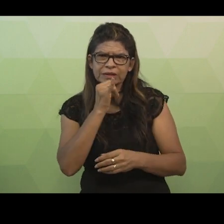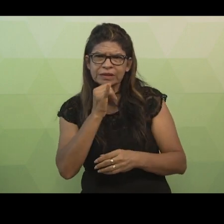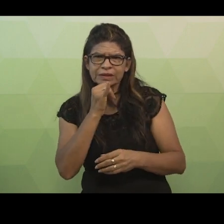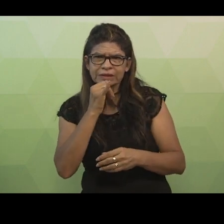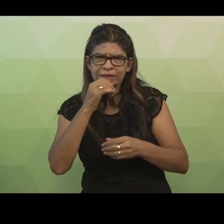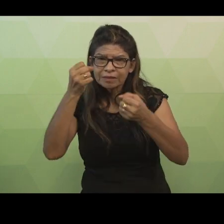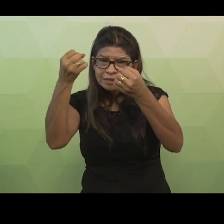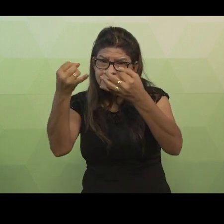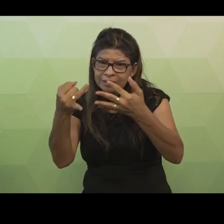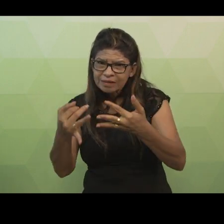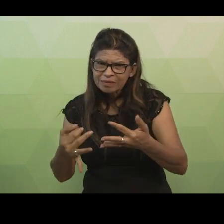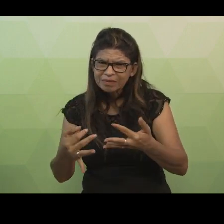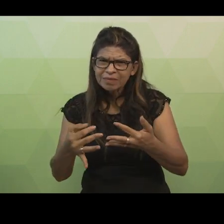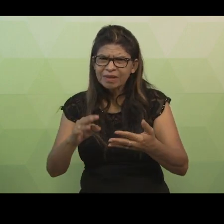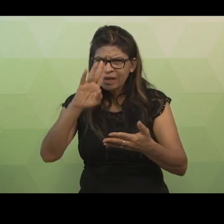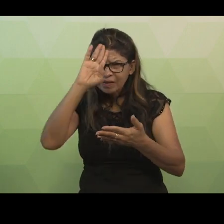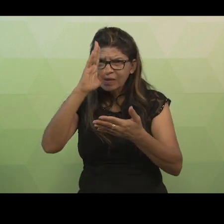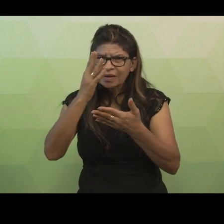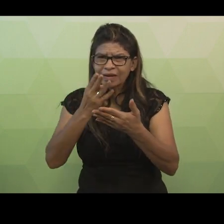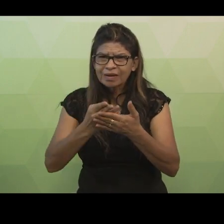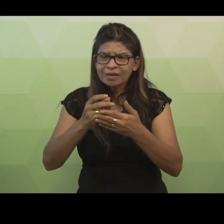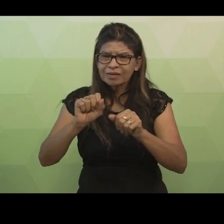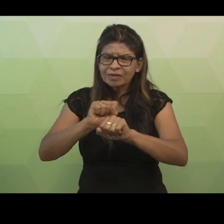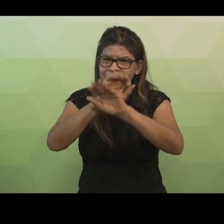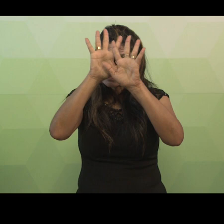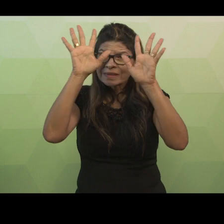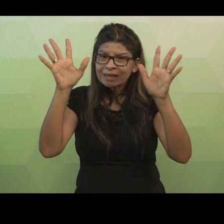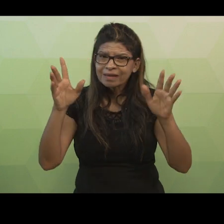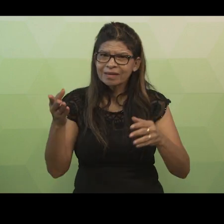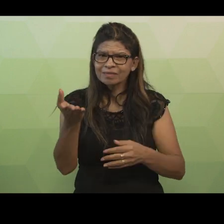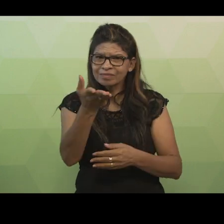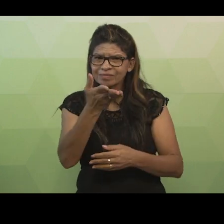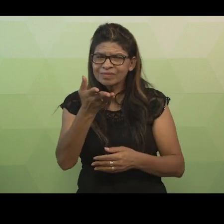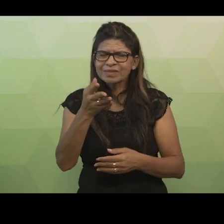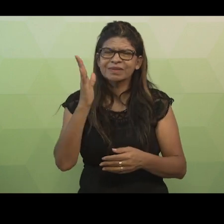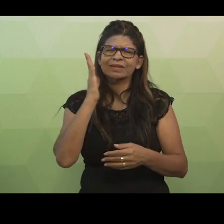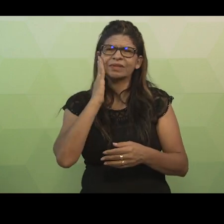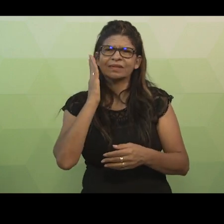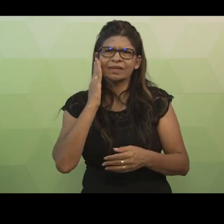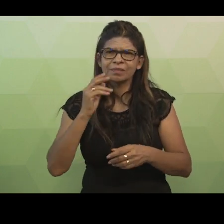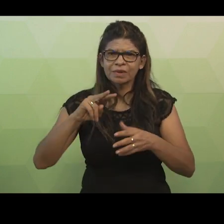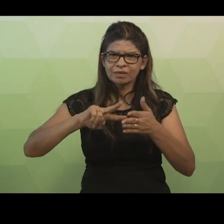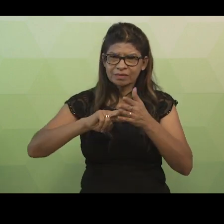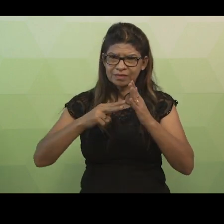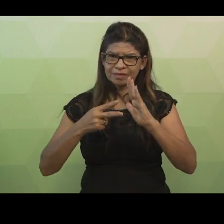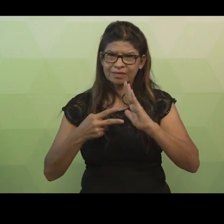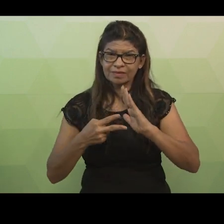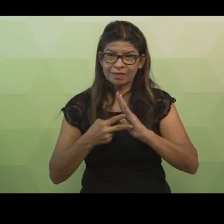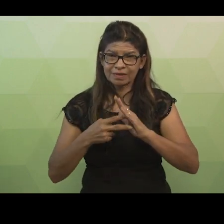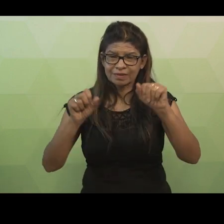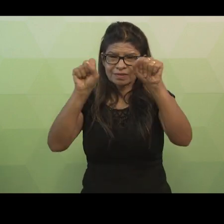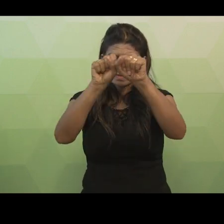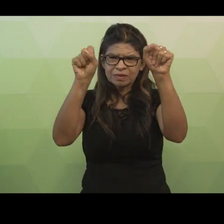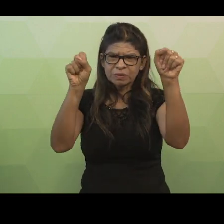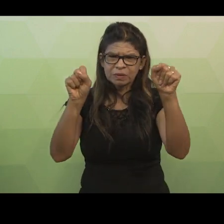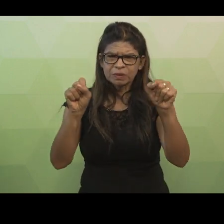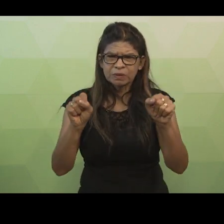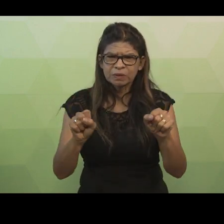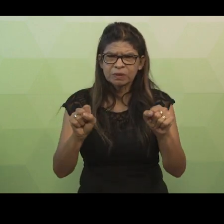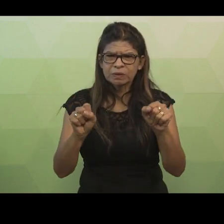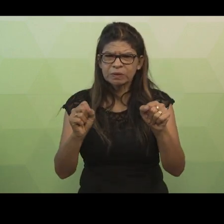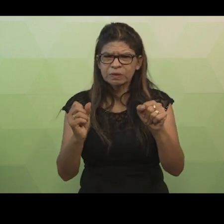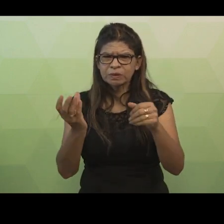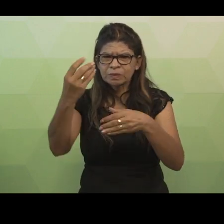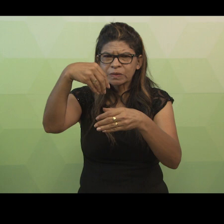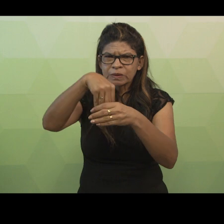mais claro para vocês entenderem o seu significado. Enquanto o sistema está sendo executado, temos uma associação